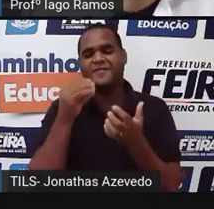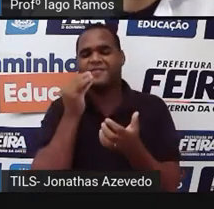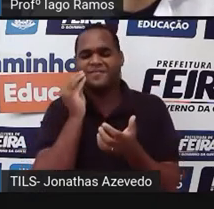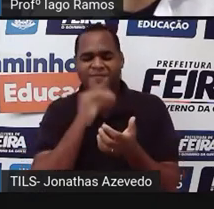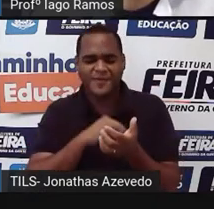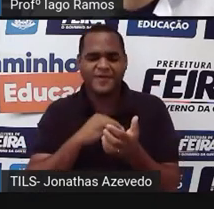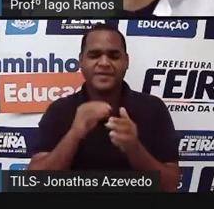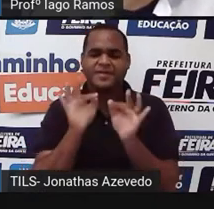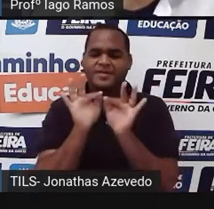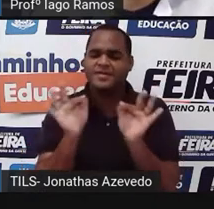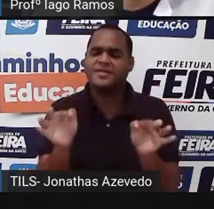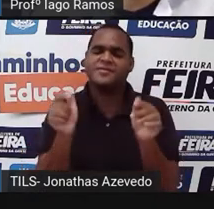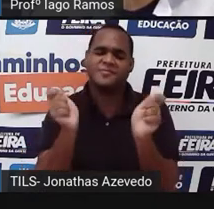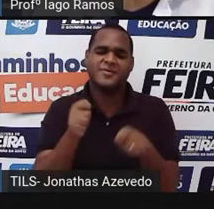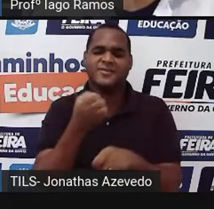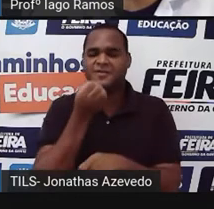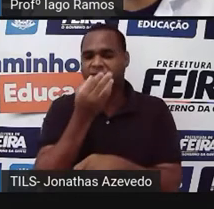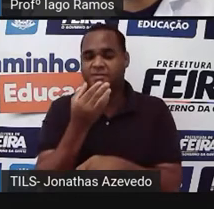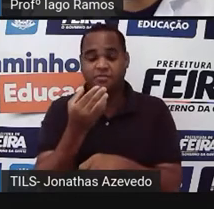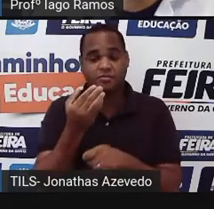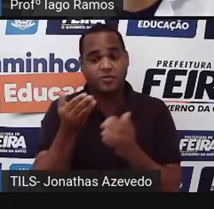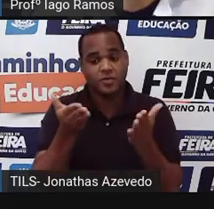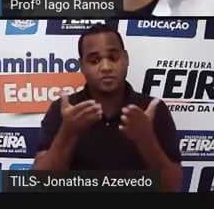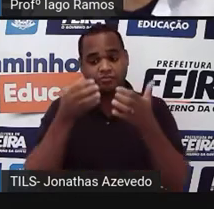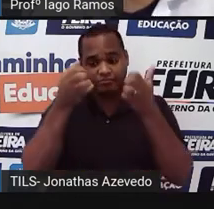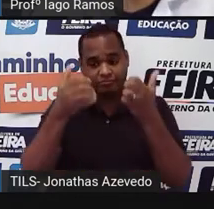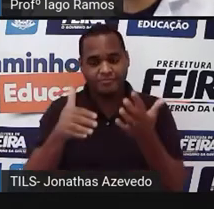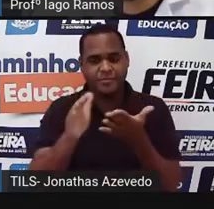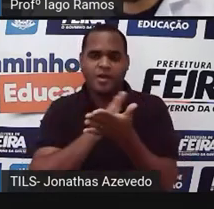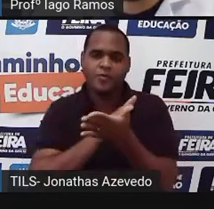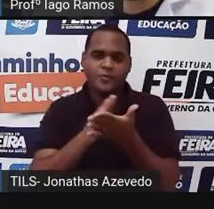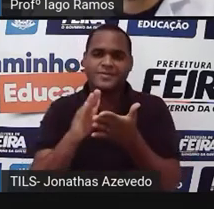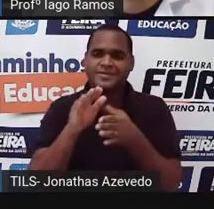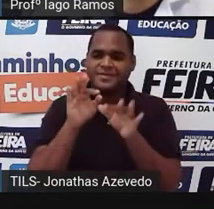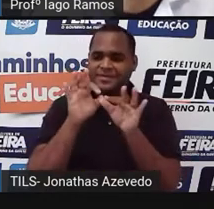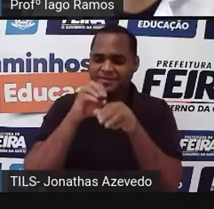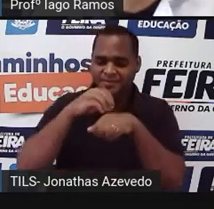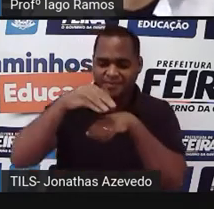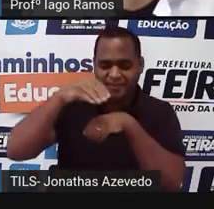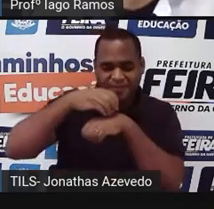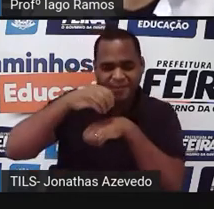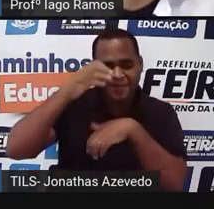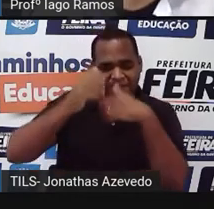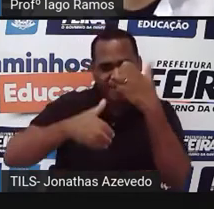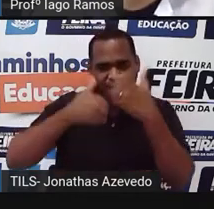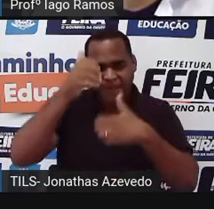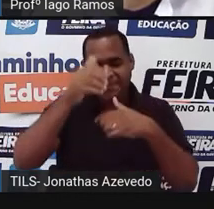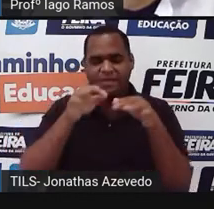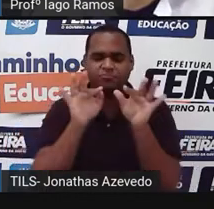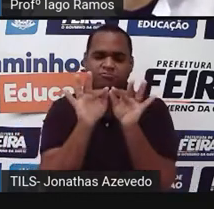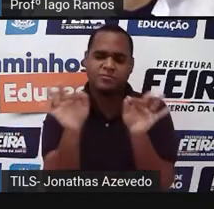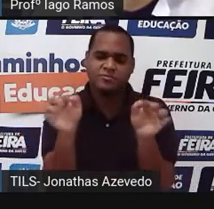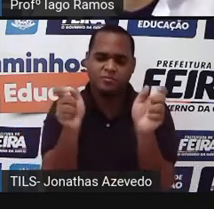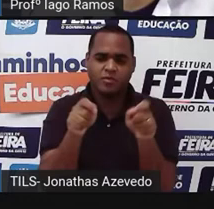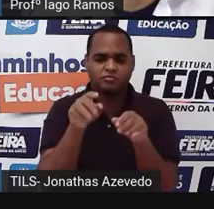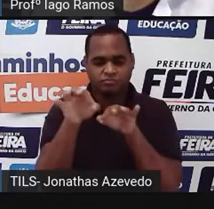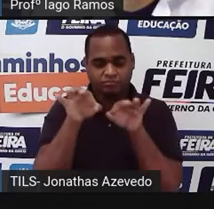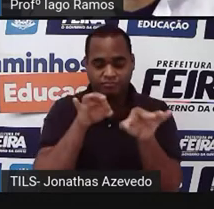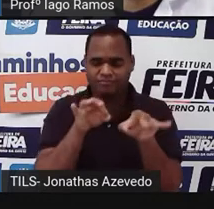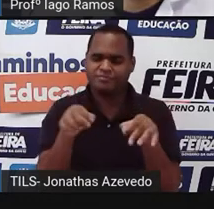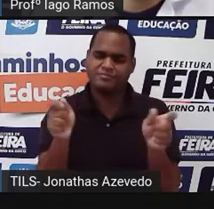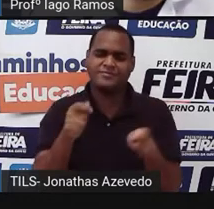então eu vou trazer aqui alguns probleminhas simples de serem resolvidos esses probleminhas vão ser